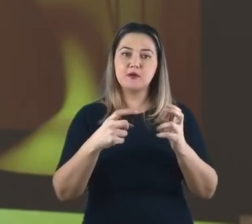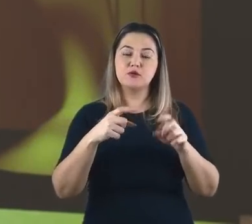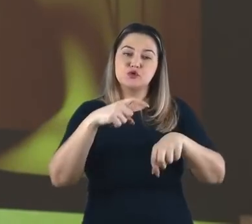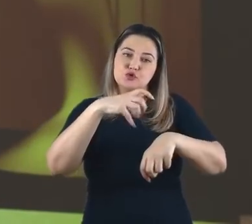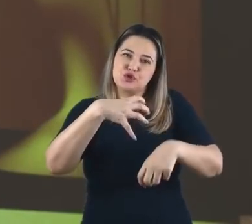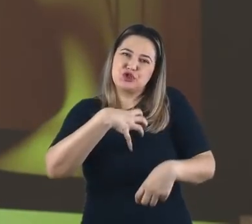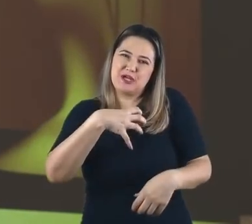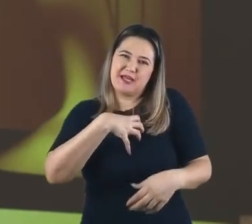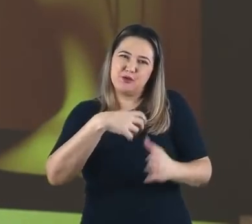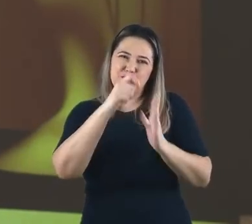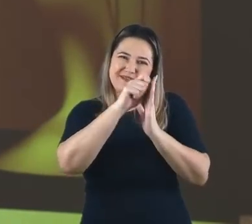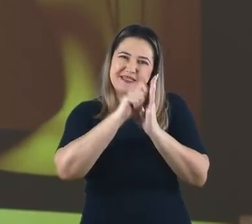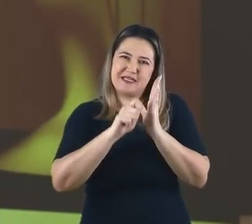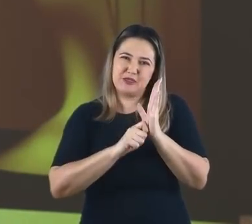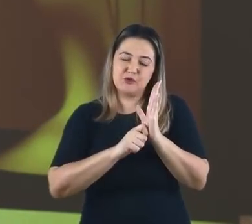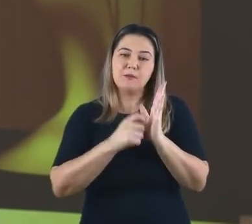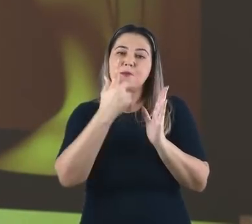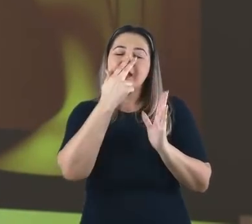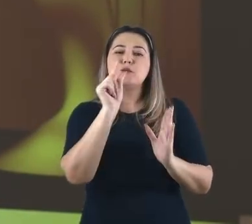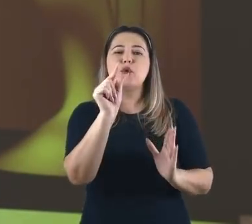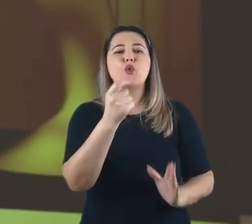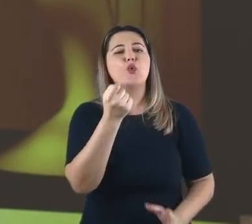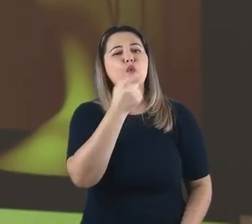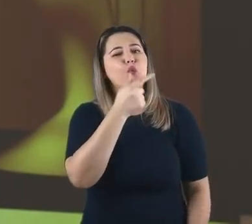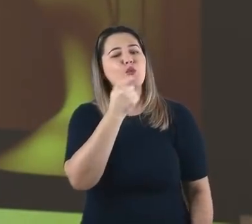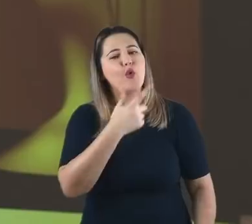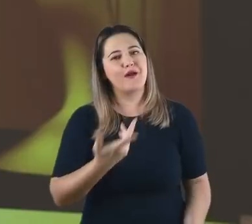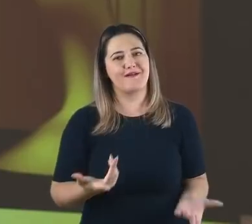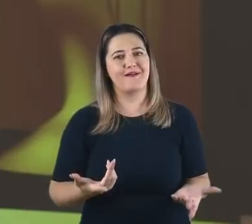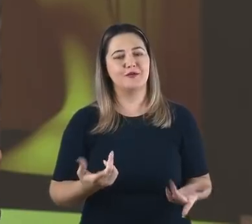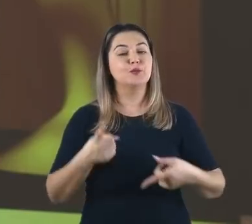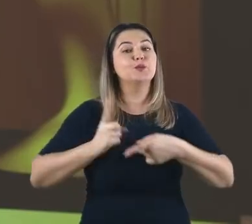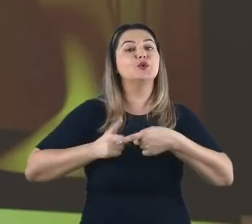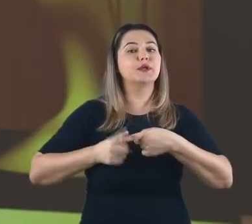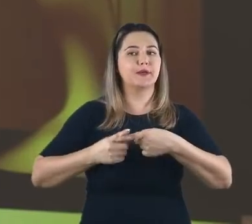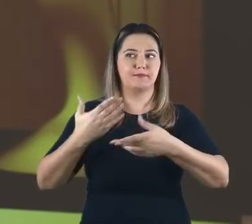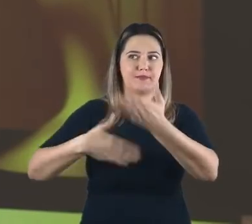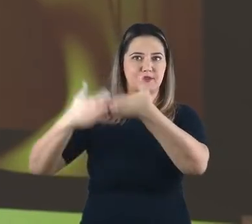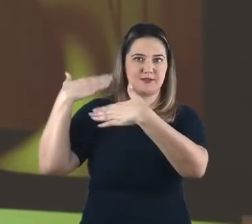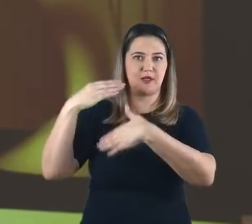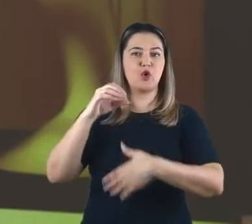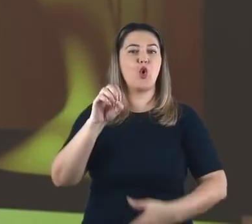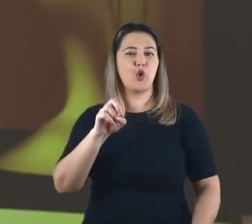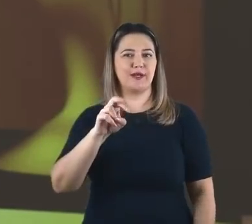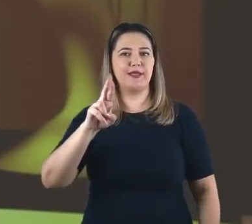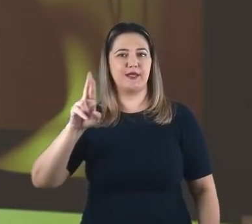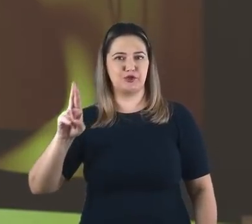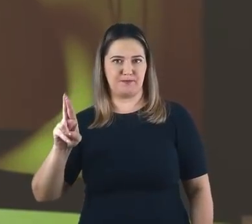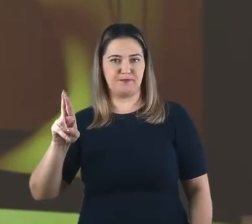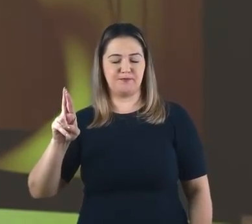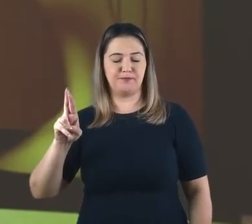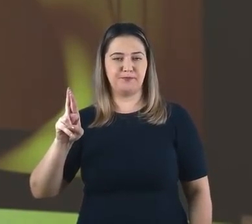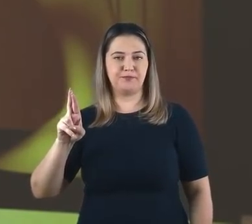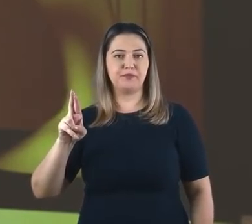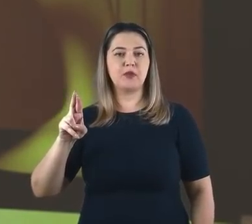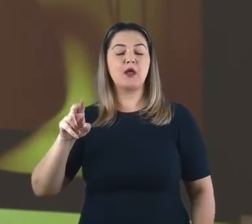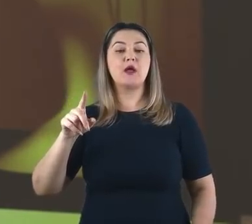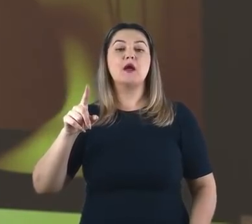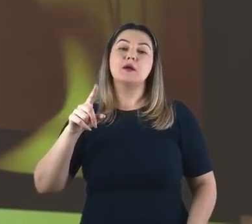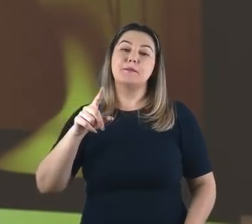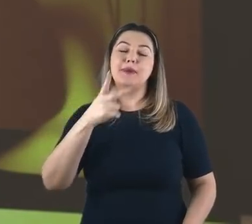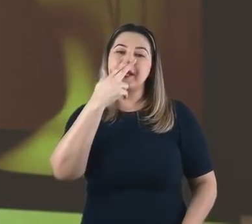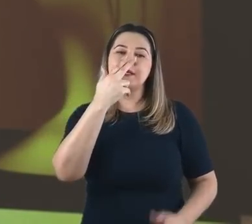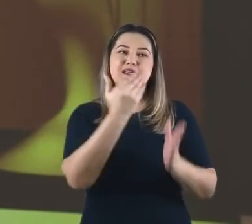narrador da história descreve o fato. Eu vou explicar para você. No Antigo Oriente Médio, a repetição e o exagero eram